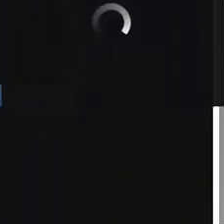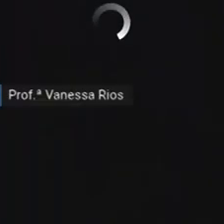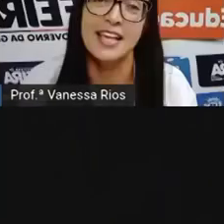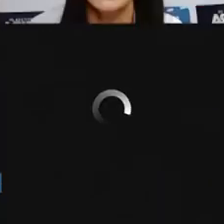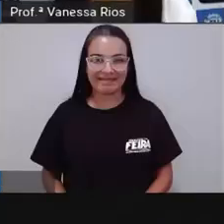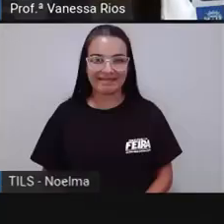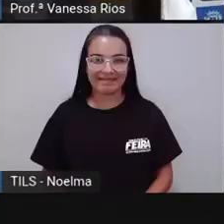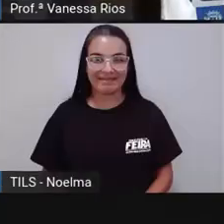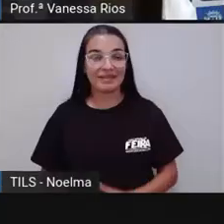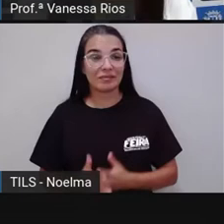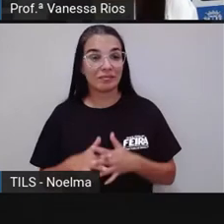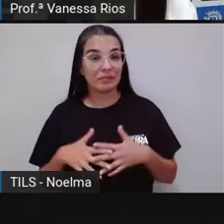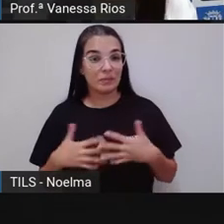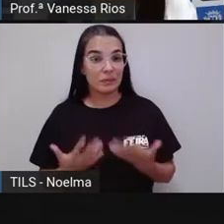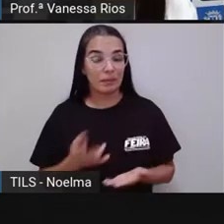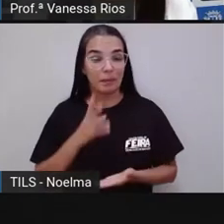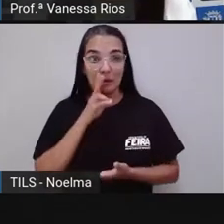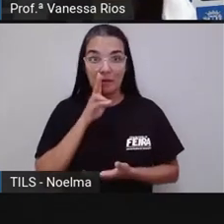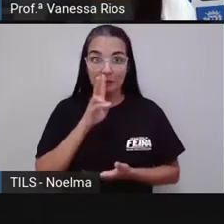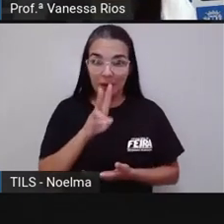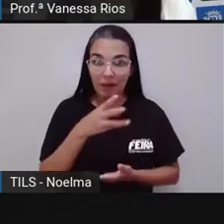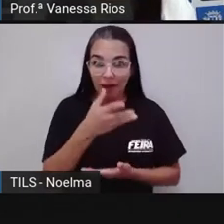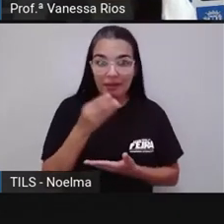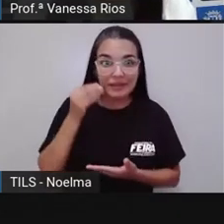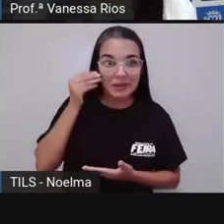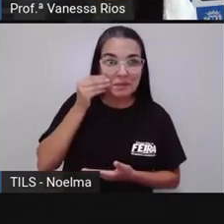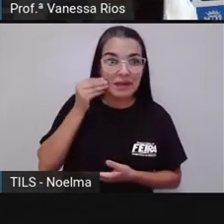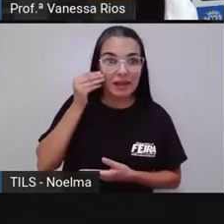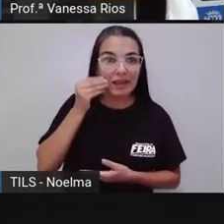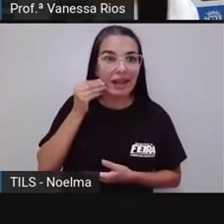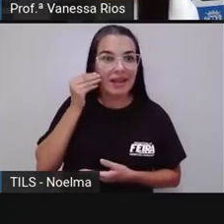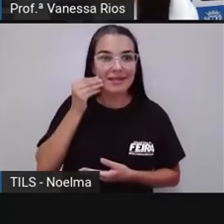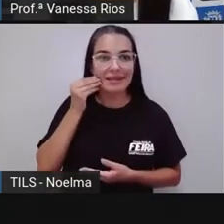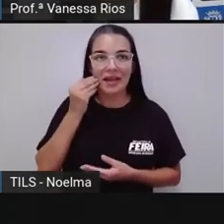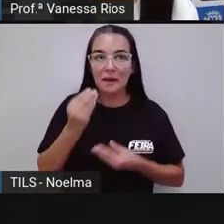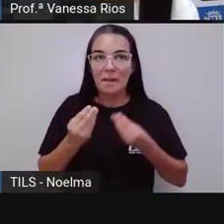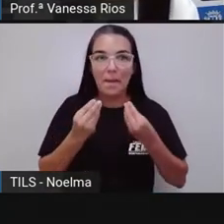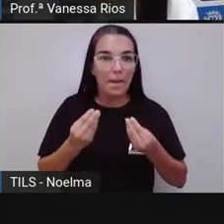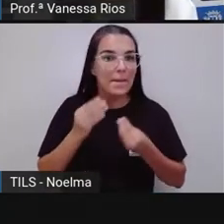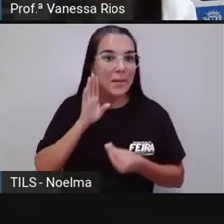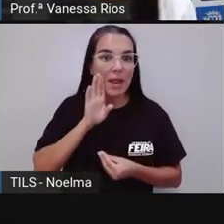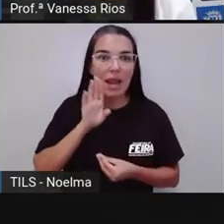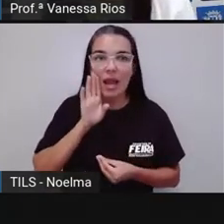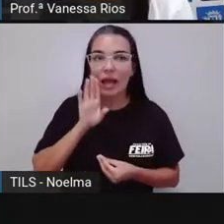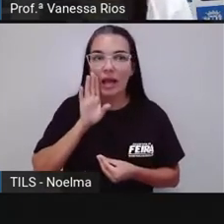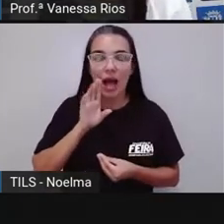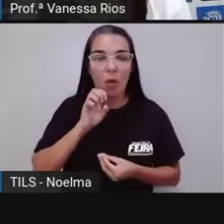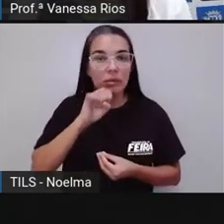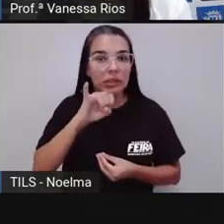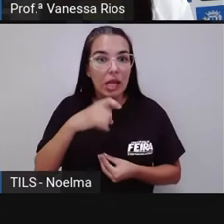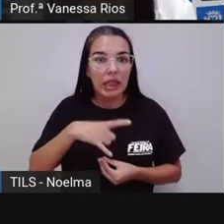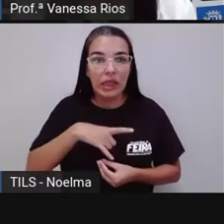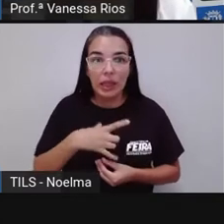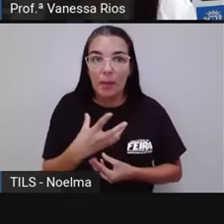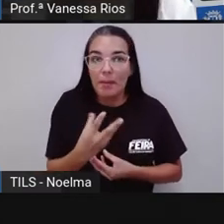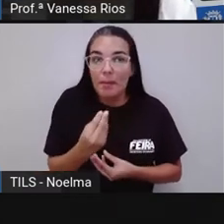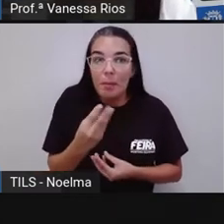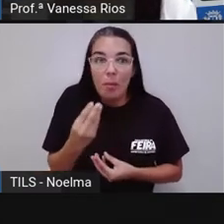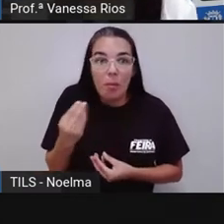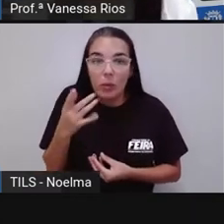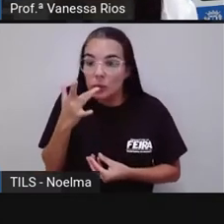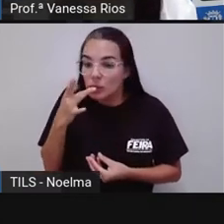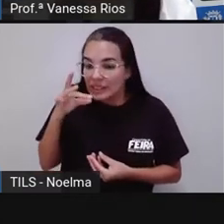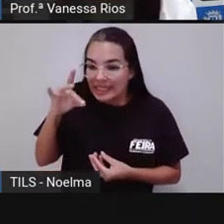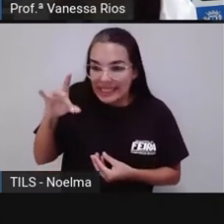A percebe aí através, né, do que é mostrado na experiência, que a concentração de sal aí nos